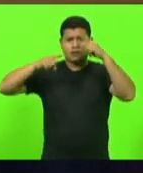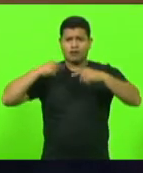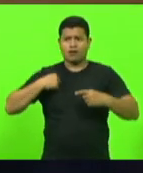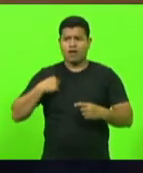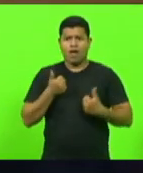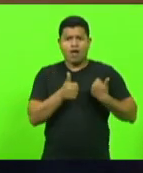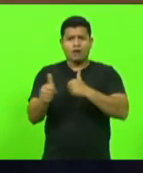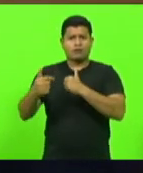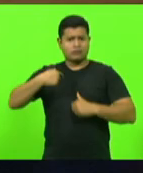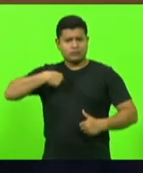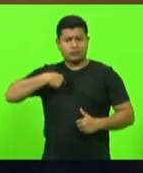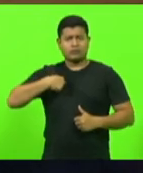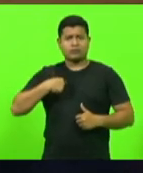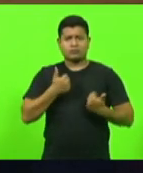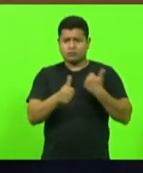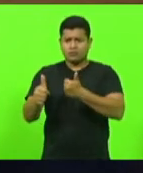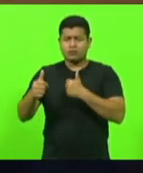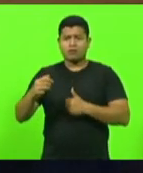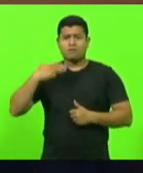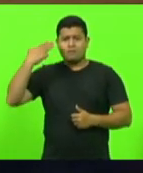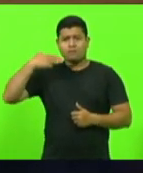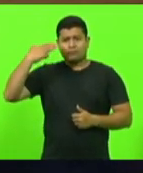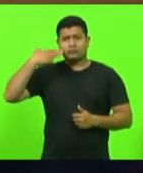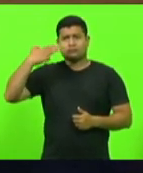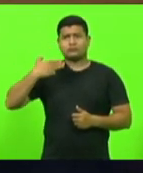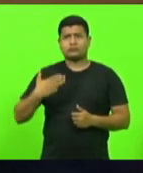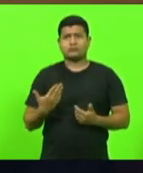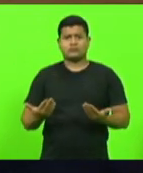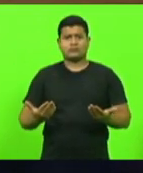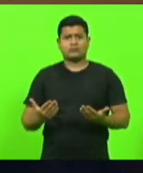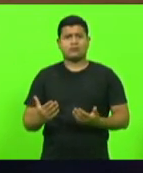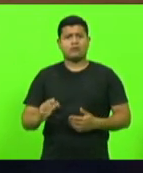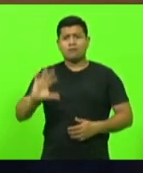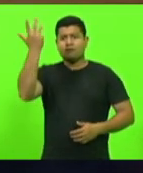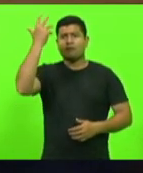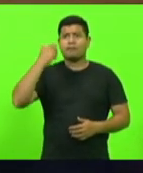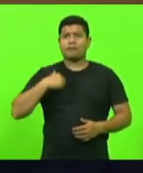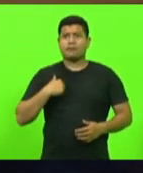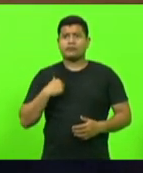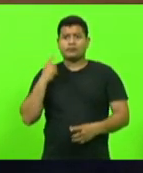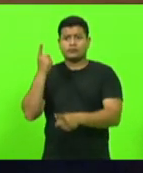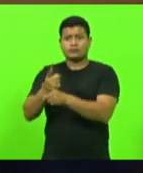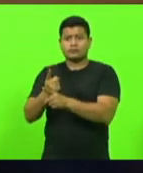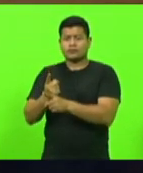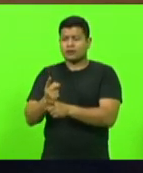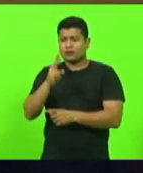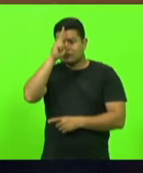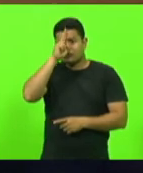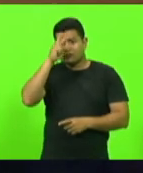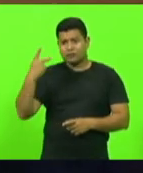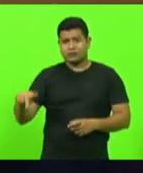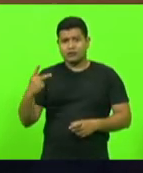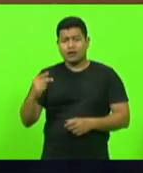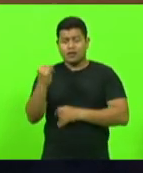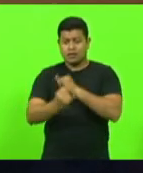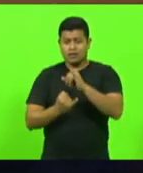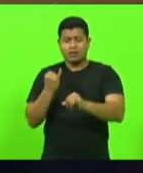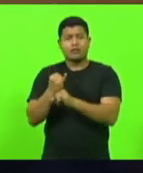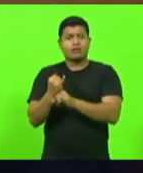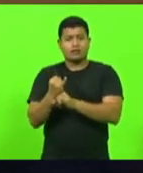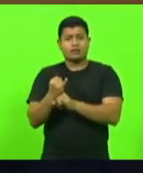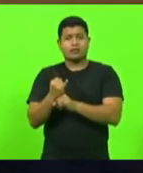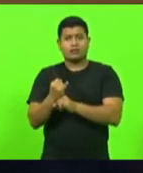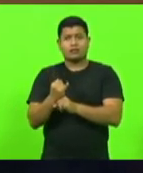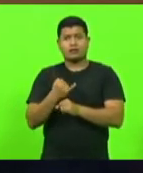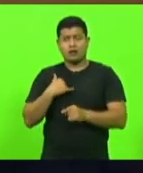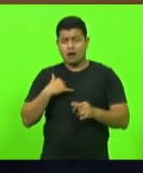perseguição com Márcio Machado poxa vida eu encontrei história dele na internet e eu